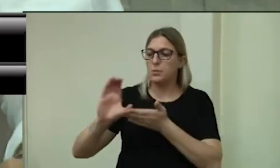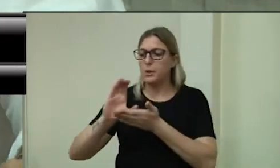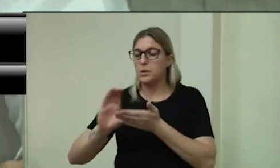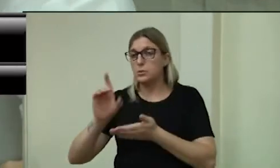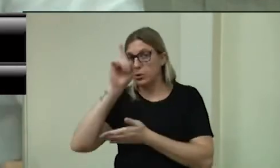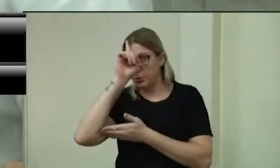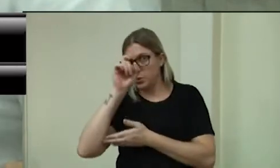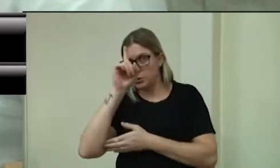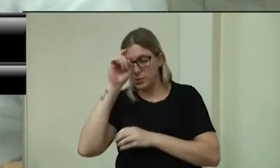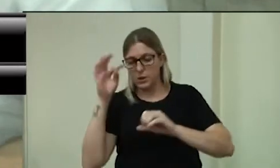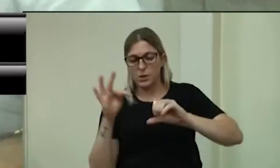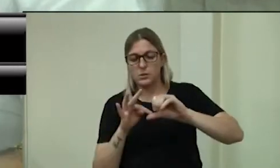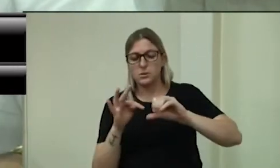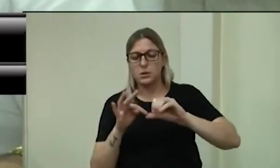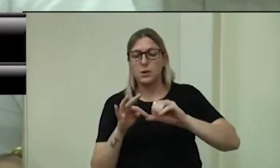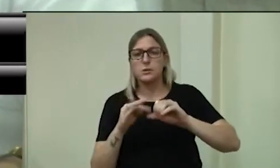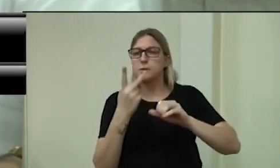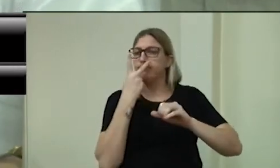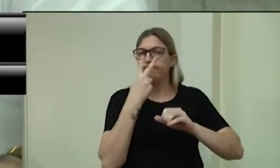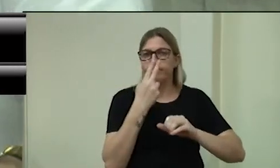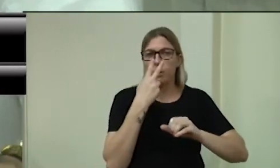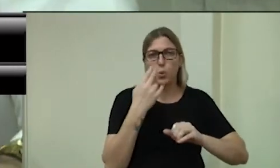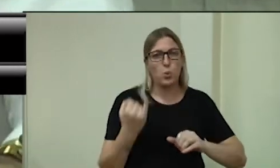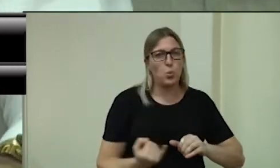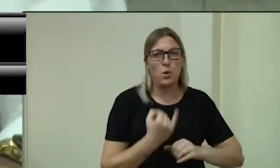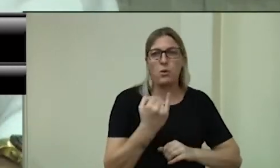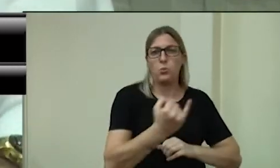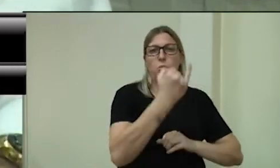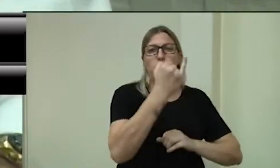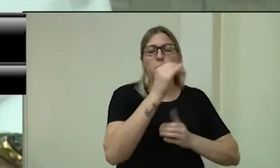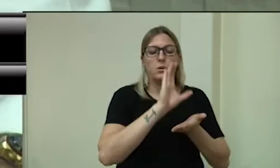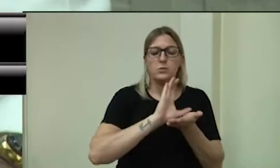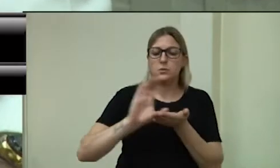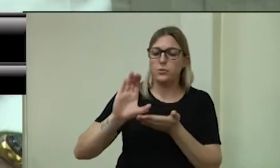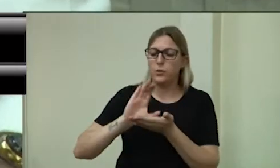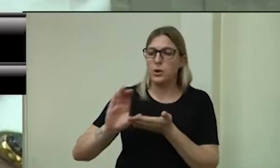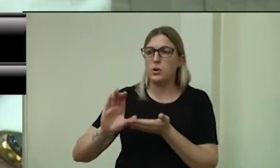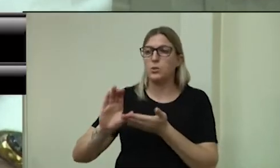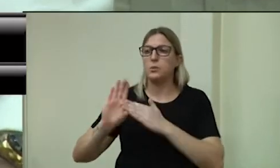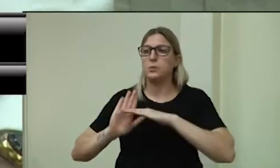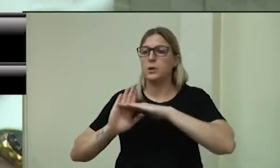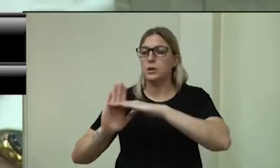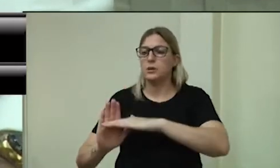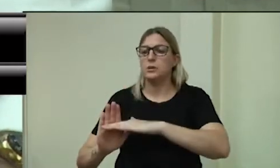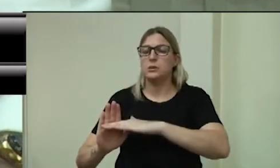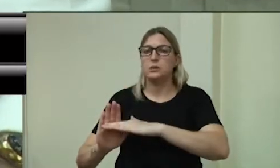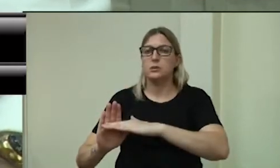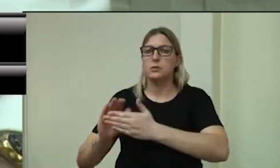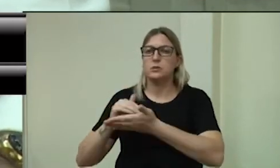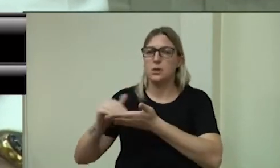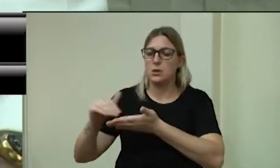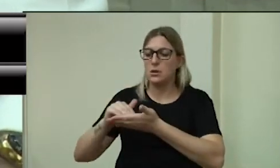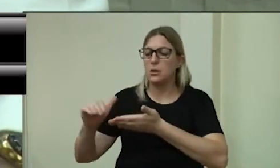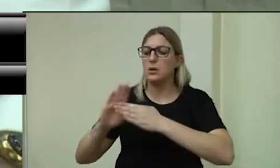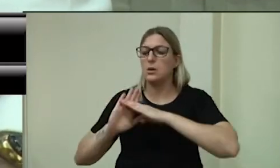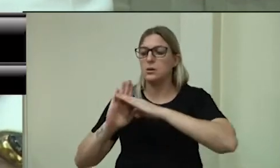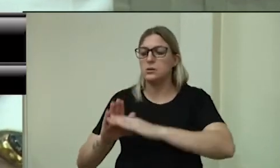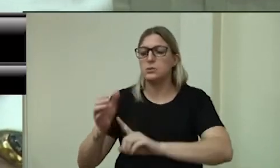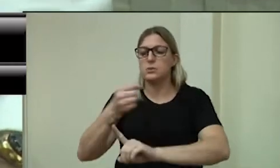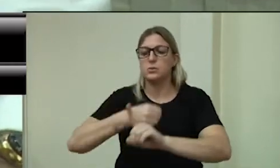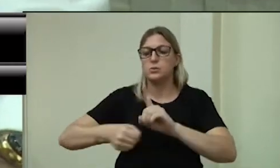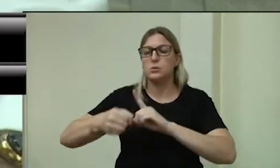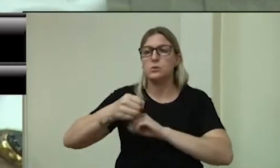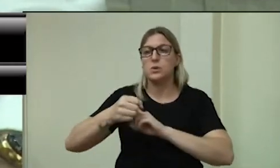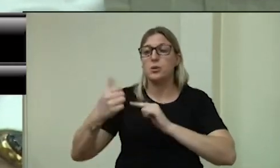gente está pedindo para a secretaria, como bem disse a vereadora Sandra. O trabalho está sendo feito, mas